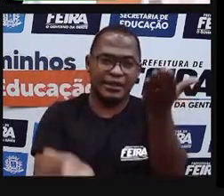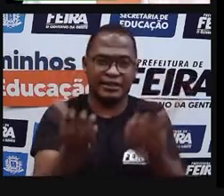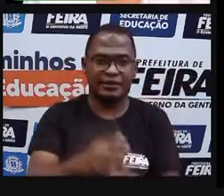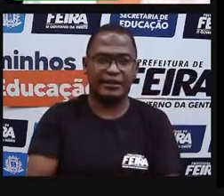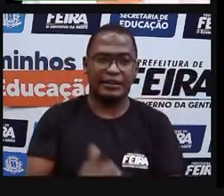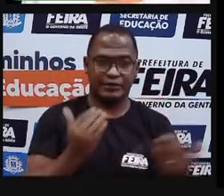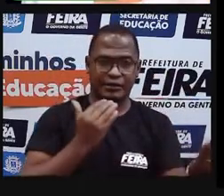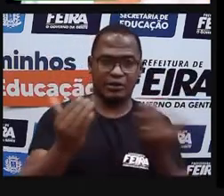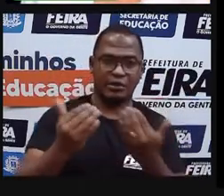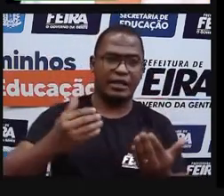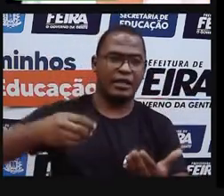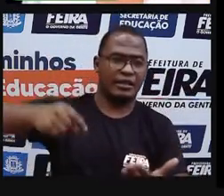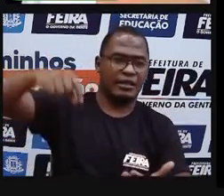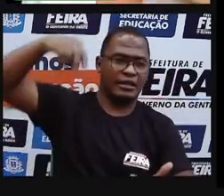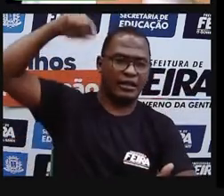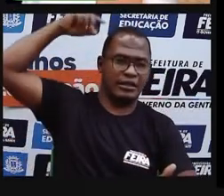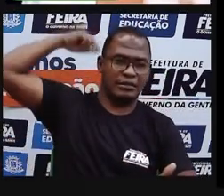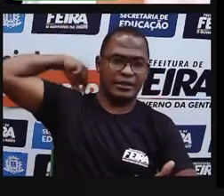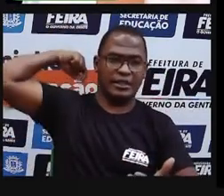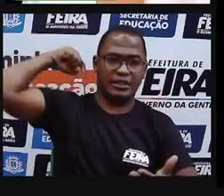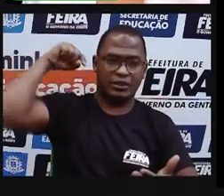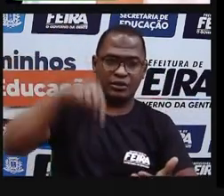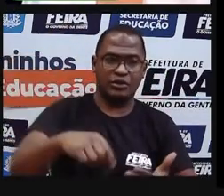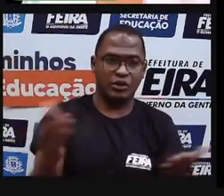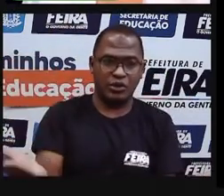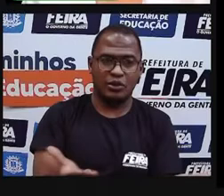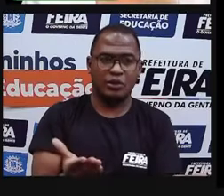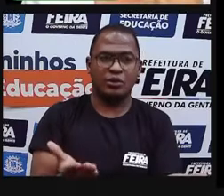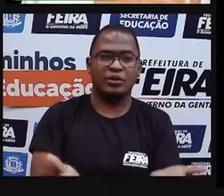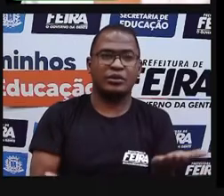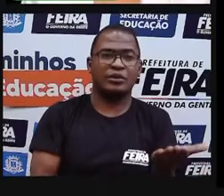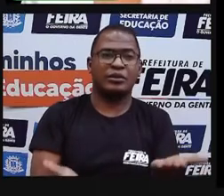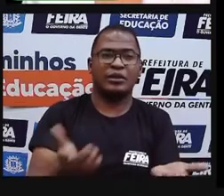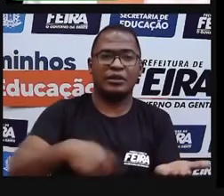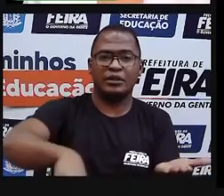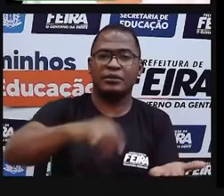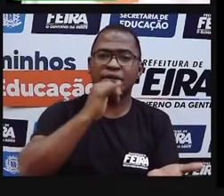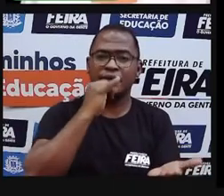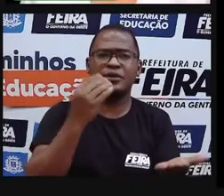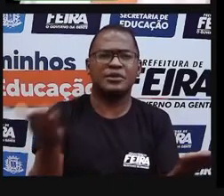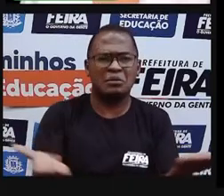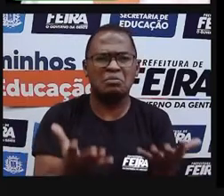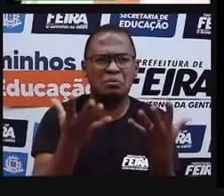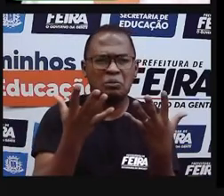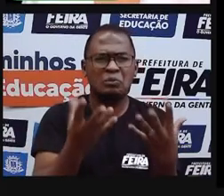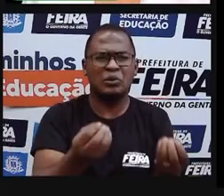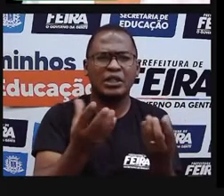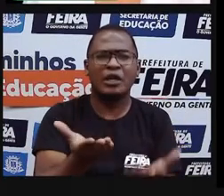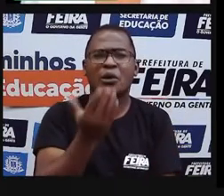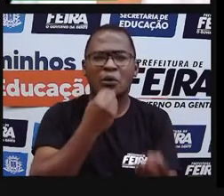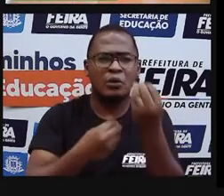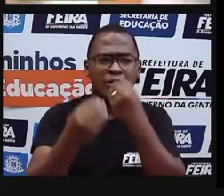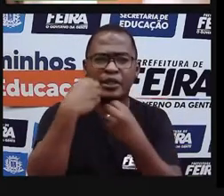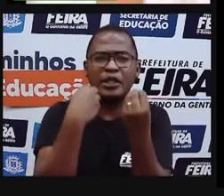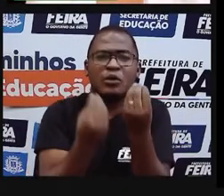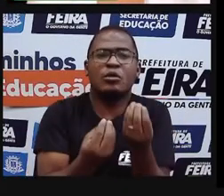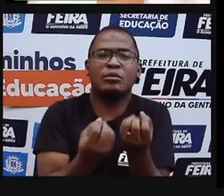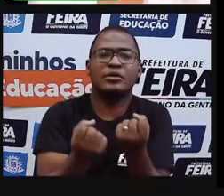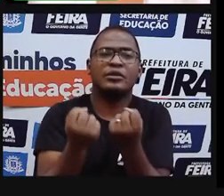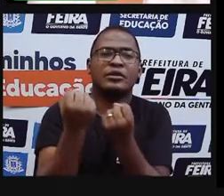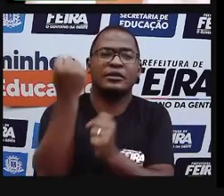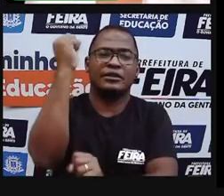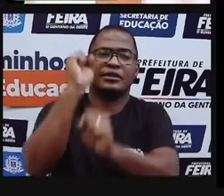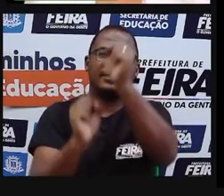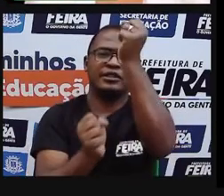muito. Então, hoje nós temos muito alimento industrializado. Muito alimento que contém muitos